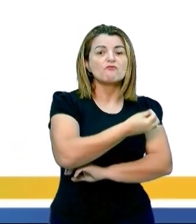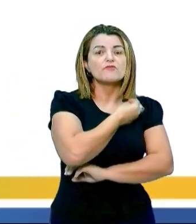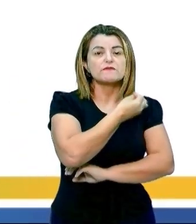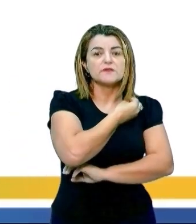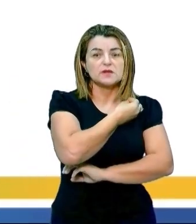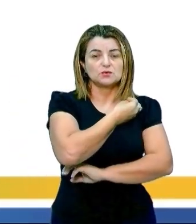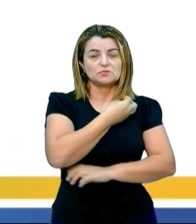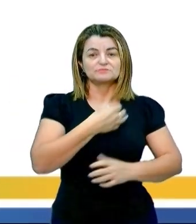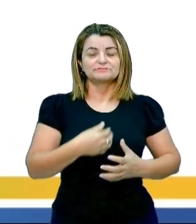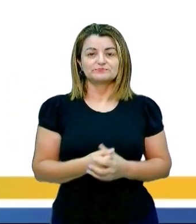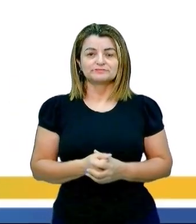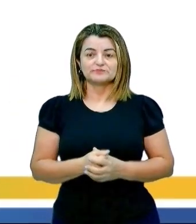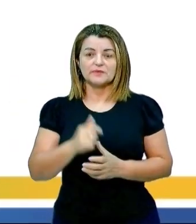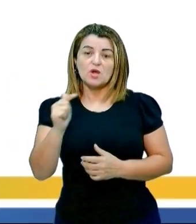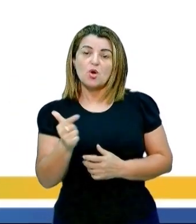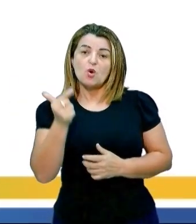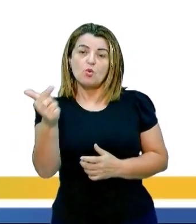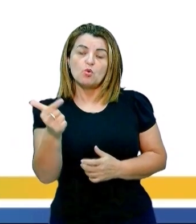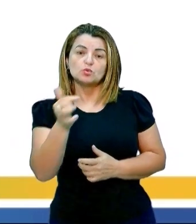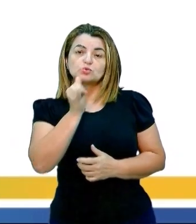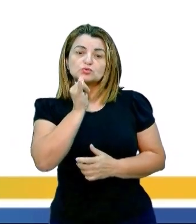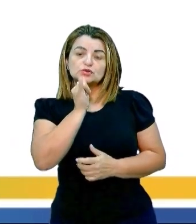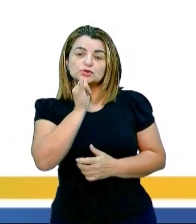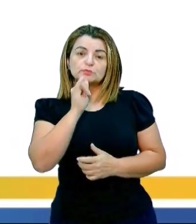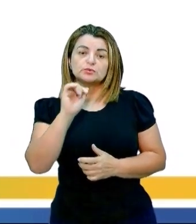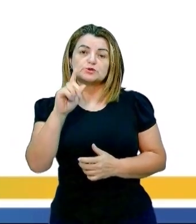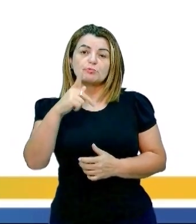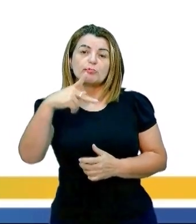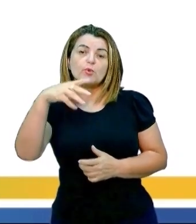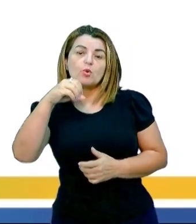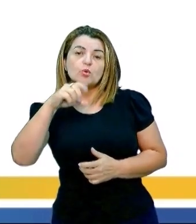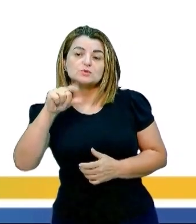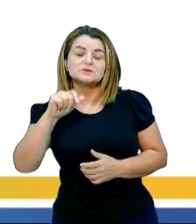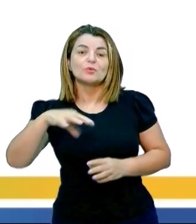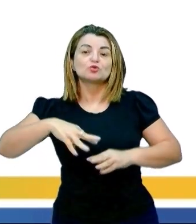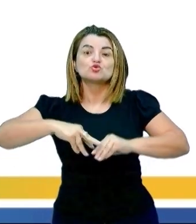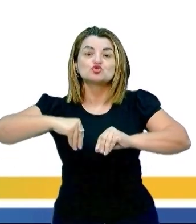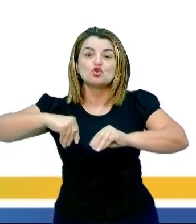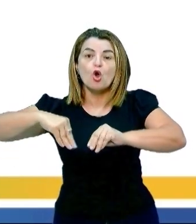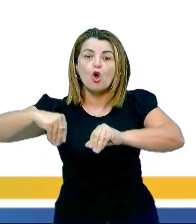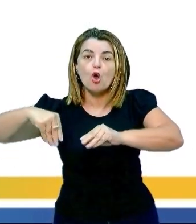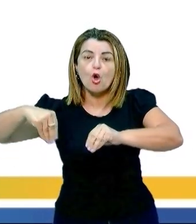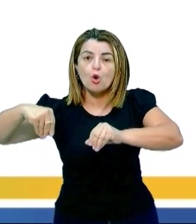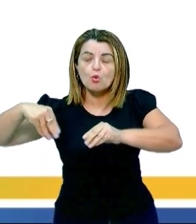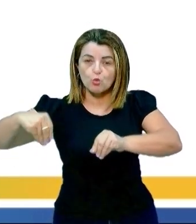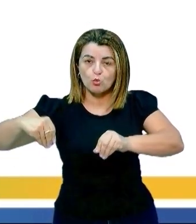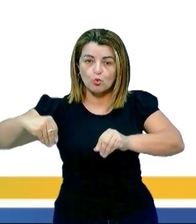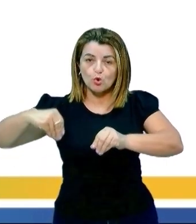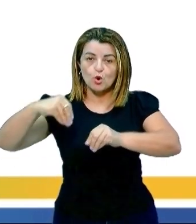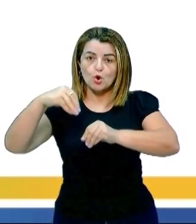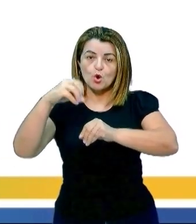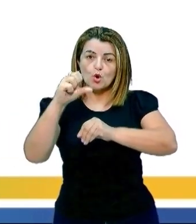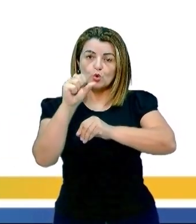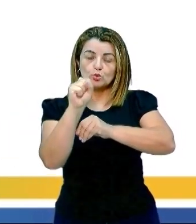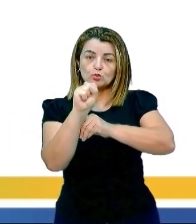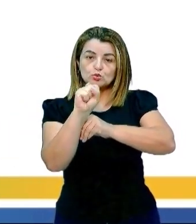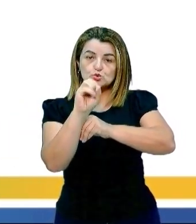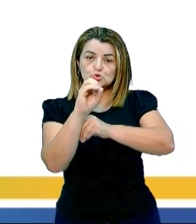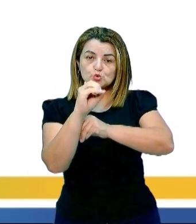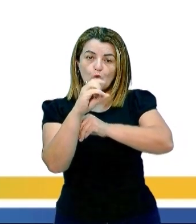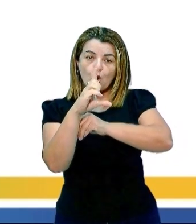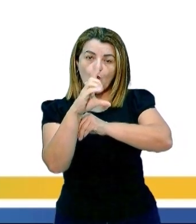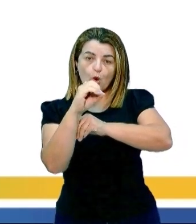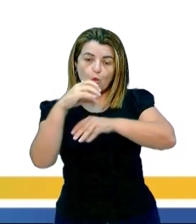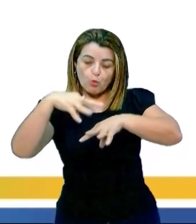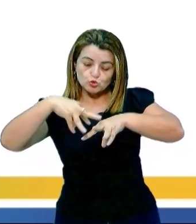nesse local. Outro tipo de poluição, poluição do solo, aqui na nossa cidade, cidade de